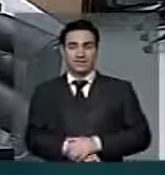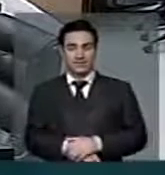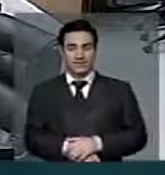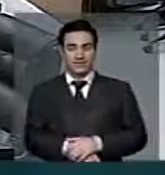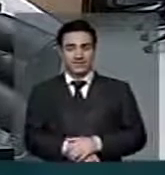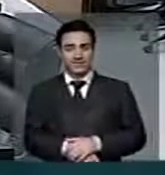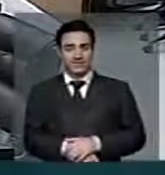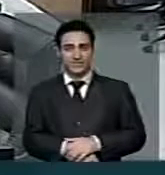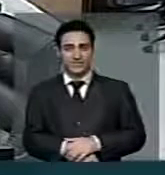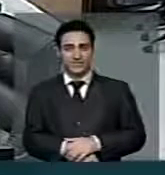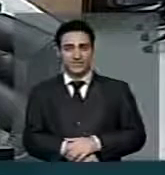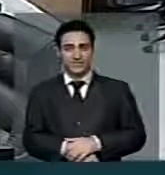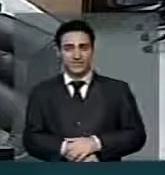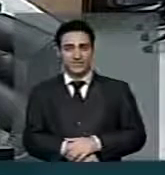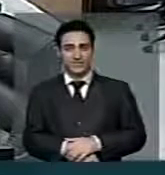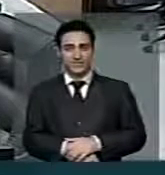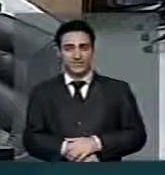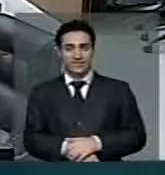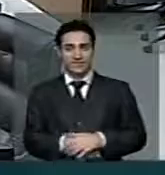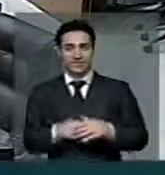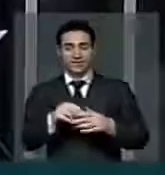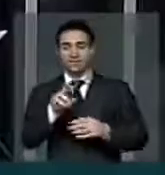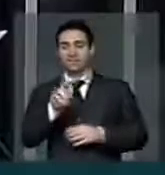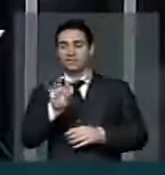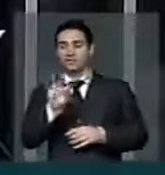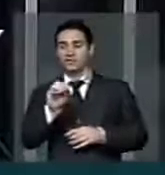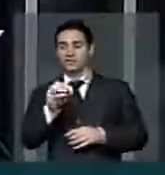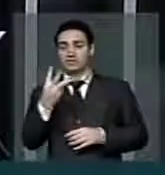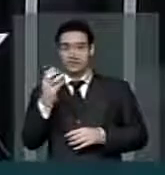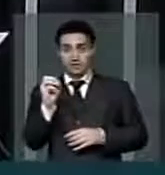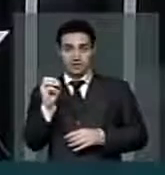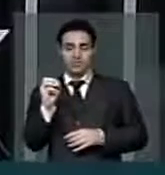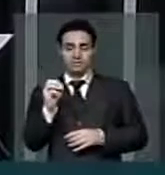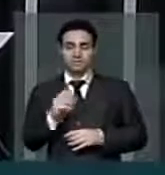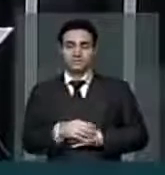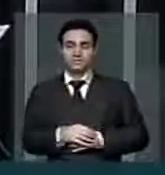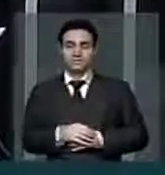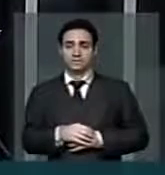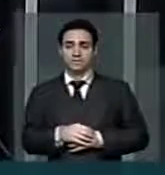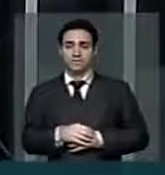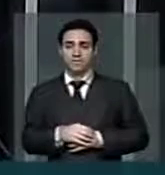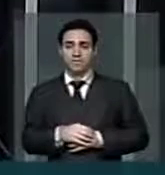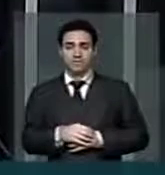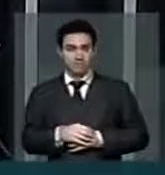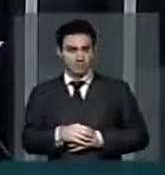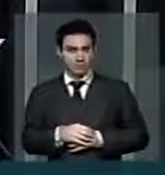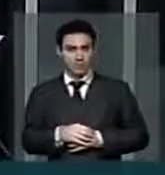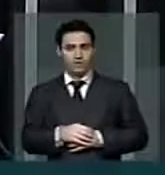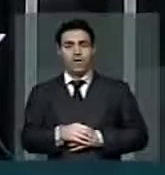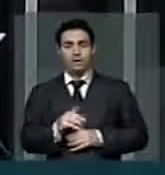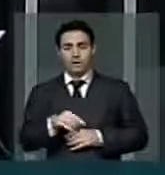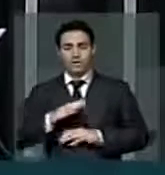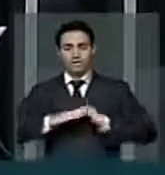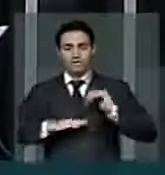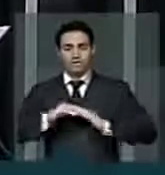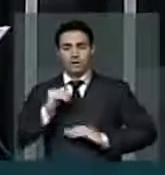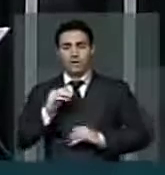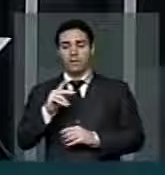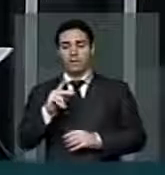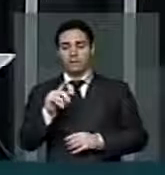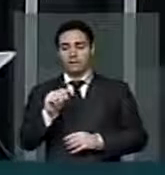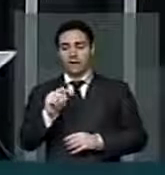gostaria de abordar sobre o chamado veto 30, que trata dos participistas que nunca foram tão